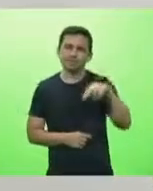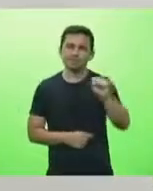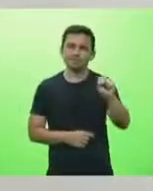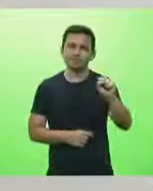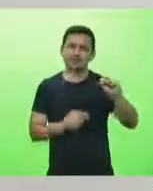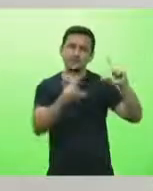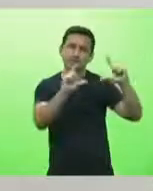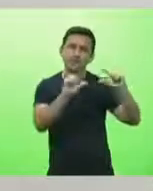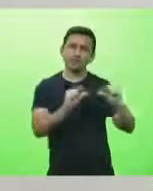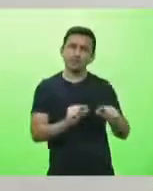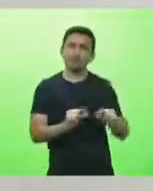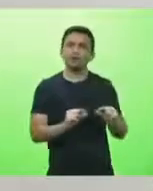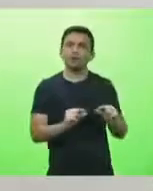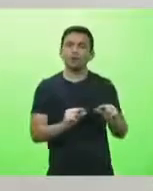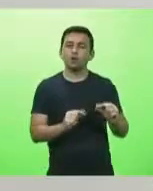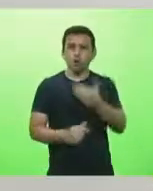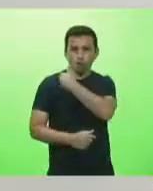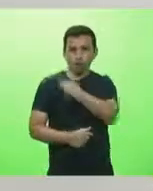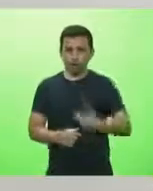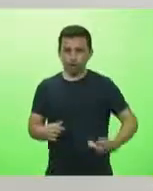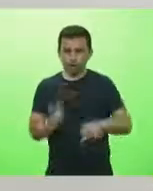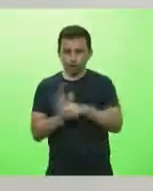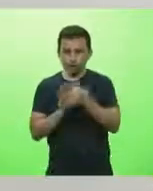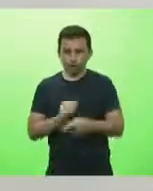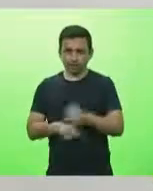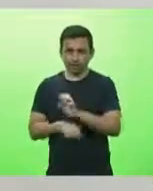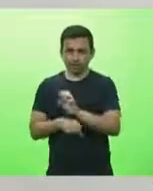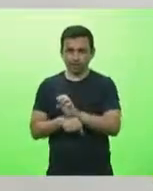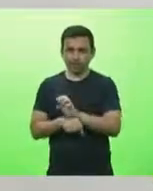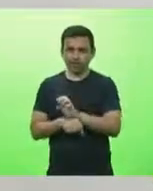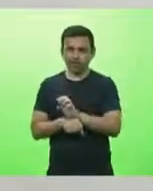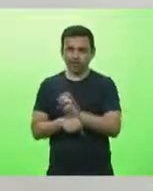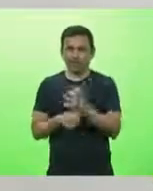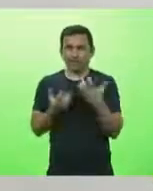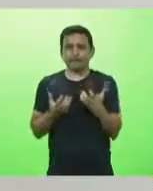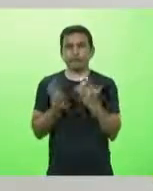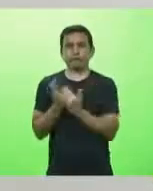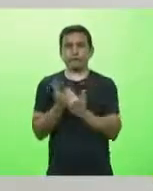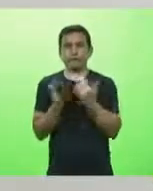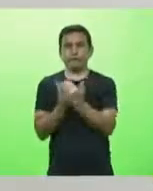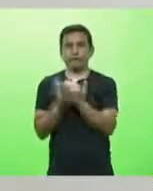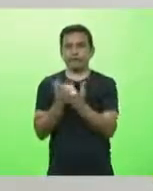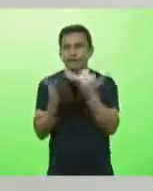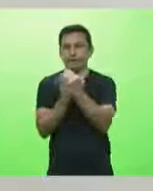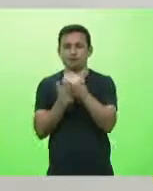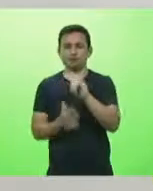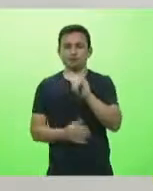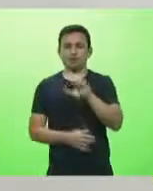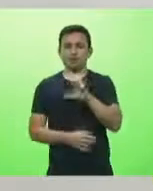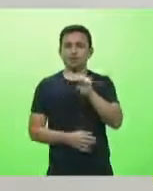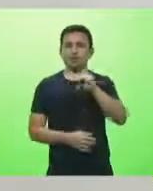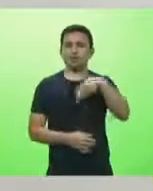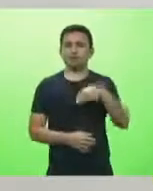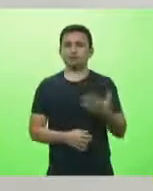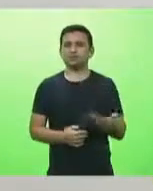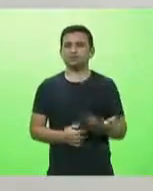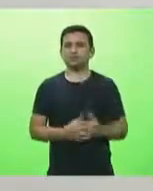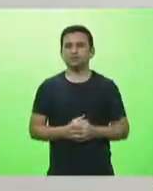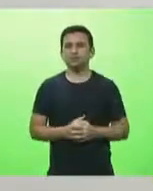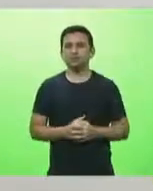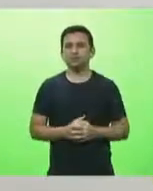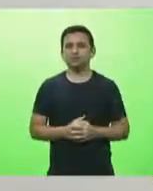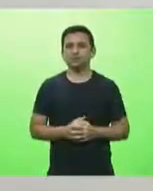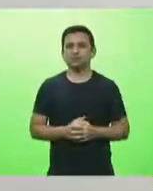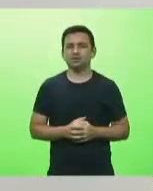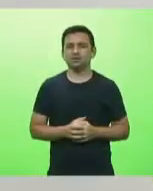tudo, os governos do Estado continuam cobrando muito em ICMS. Imagina que a receita